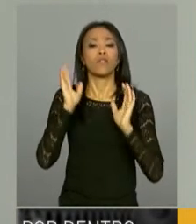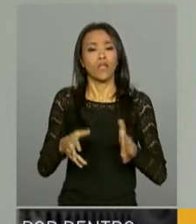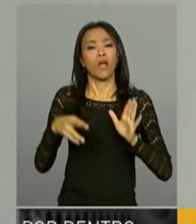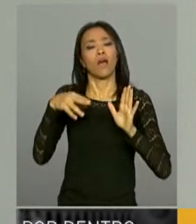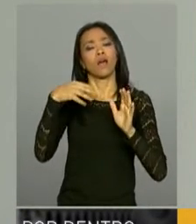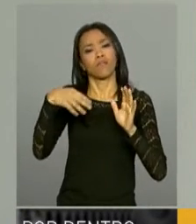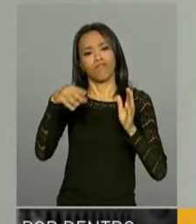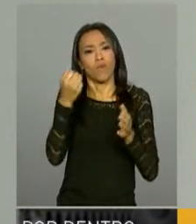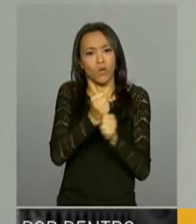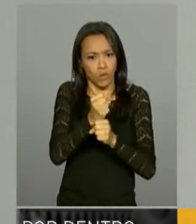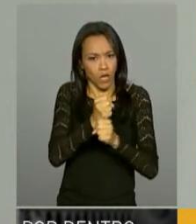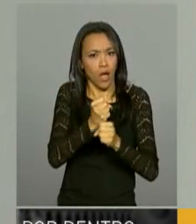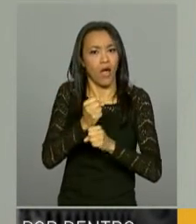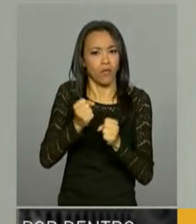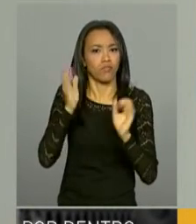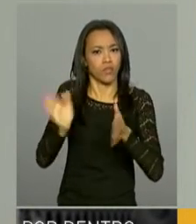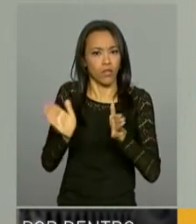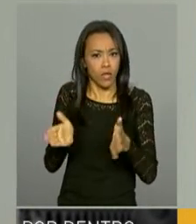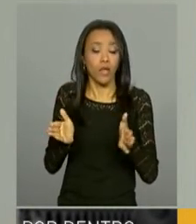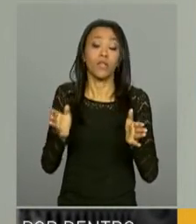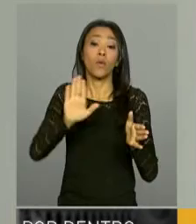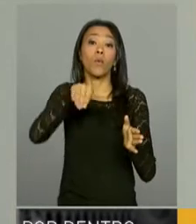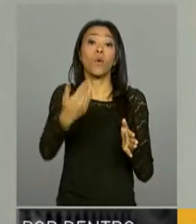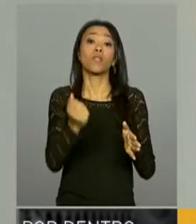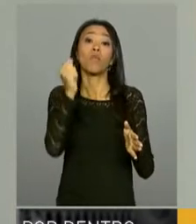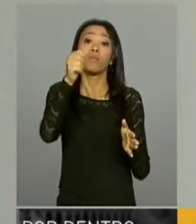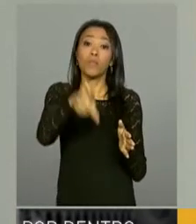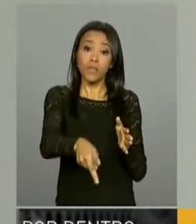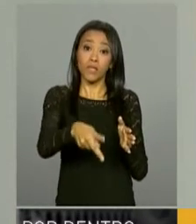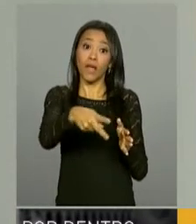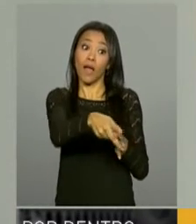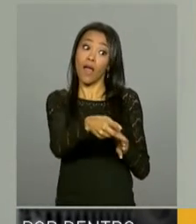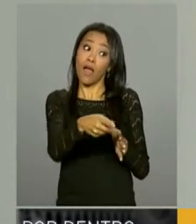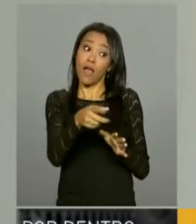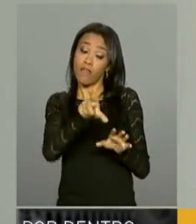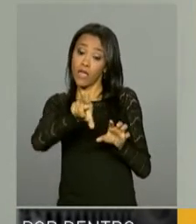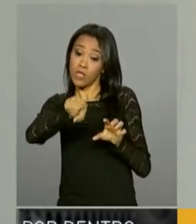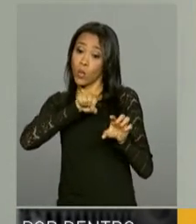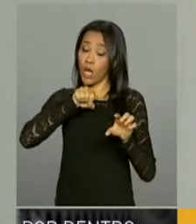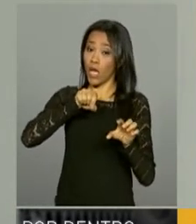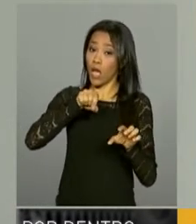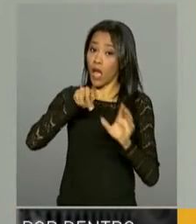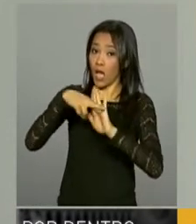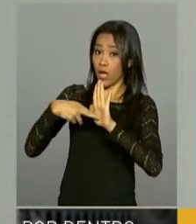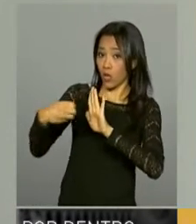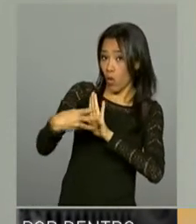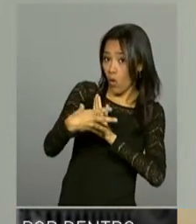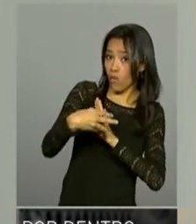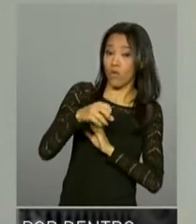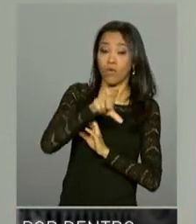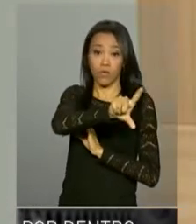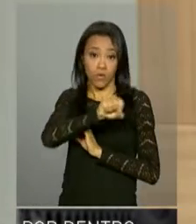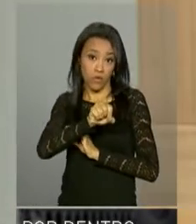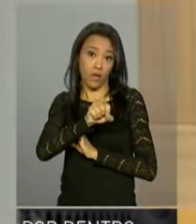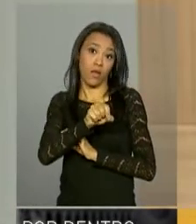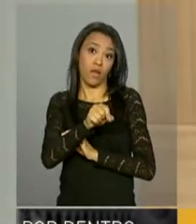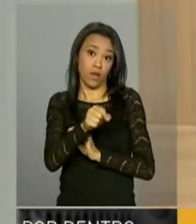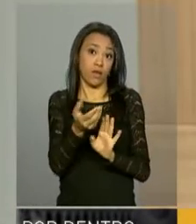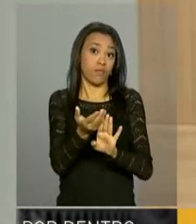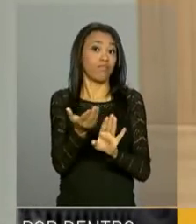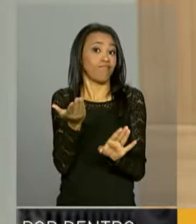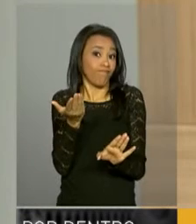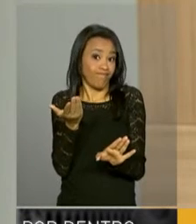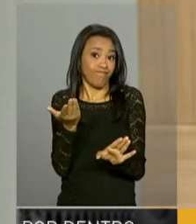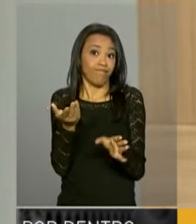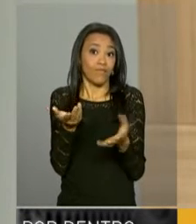de acesso ao benefício, ele vai poder, quando se aposentar, optar pela regra mais benéfica, se é a regra nova ou se é a regra atual. Não